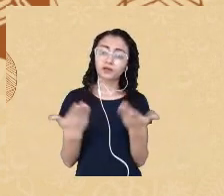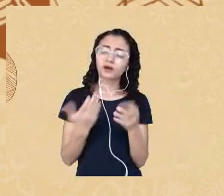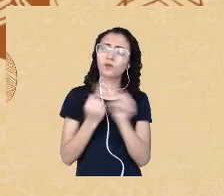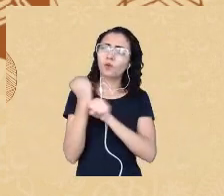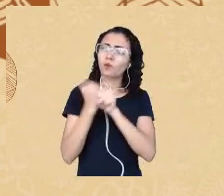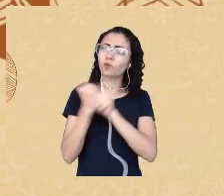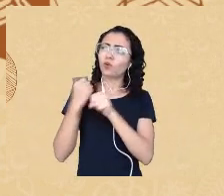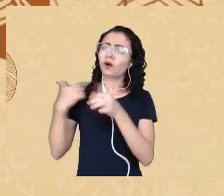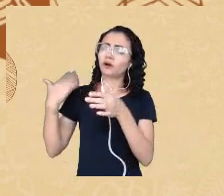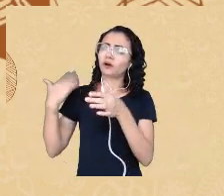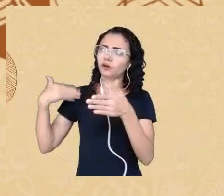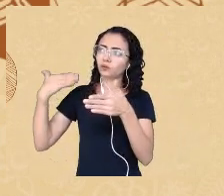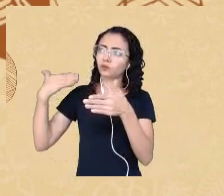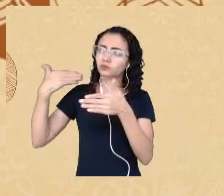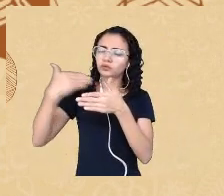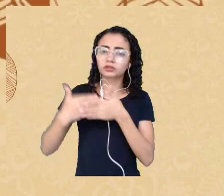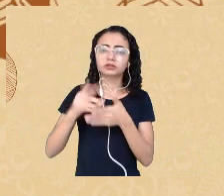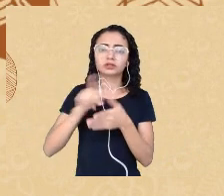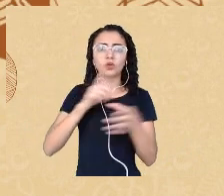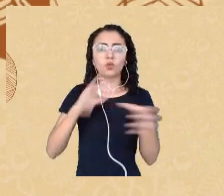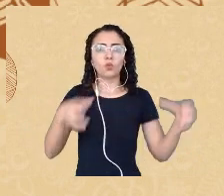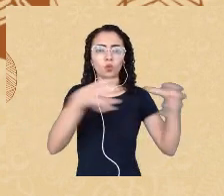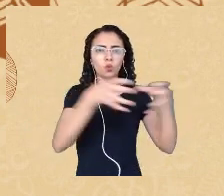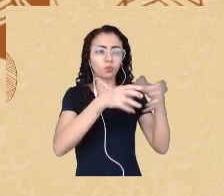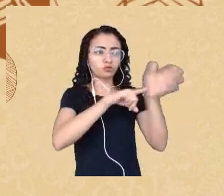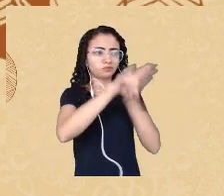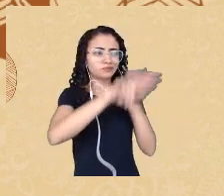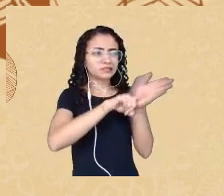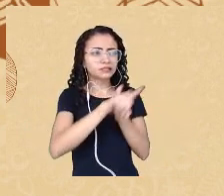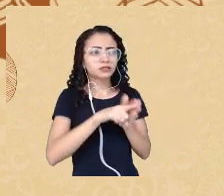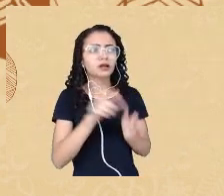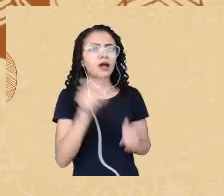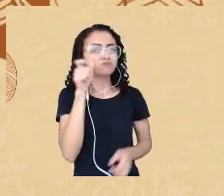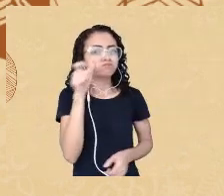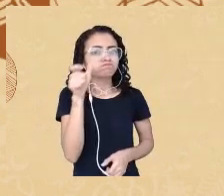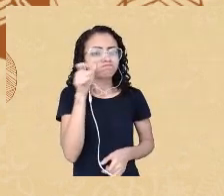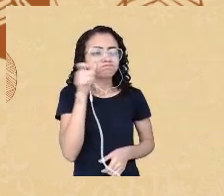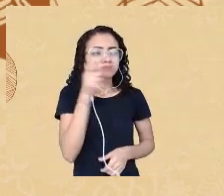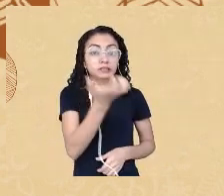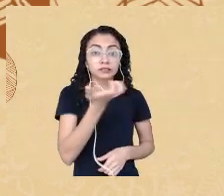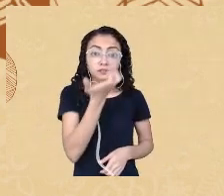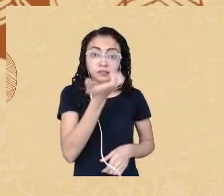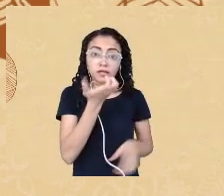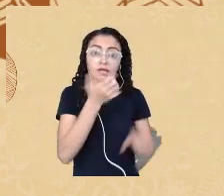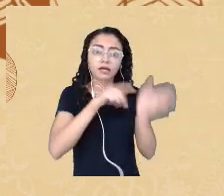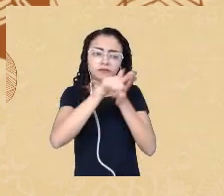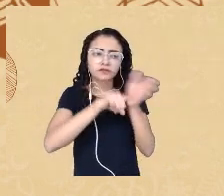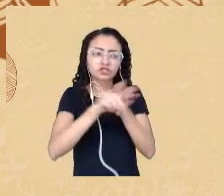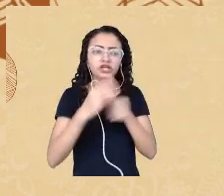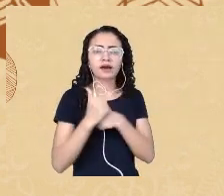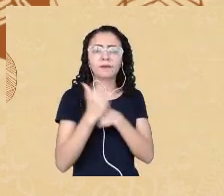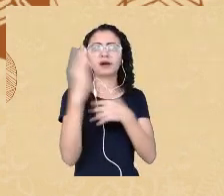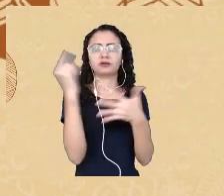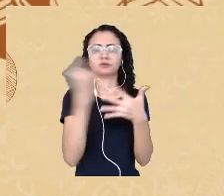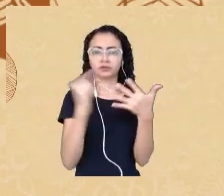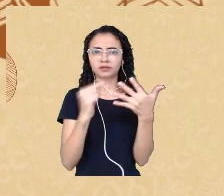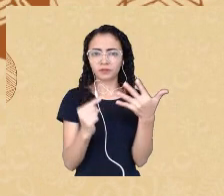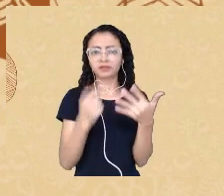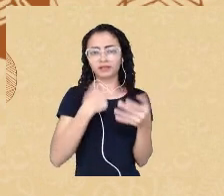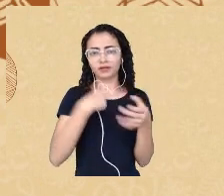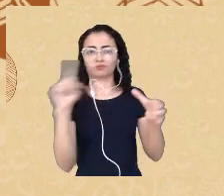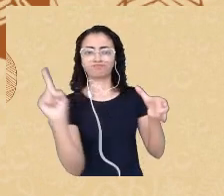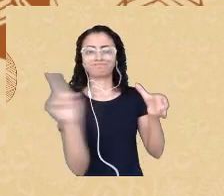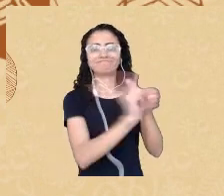pesquisadores tem se interessado em investigar mais a fundo esses aspectos. Um deles tem sido eu, essa pesquisa não é uma